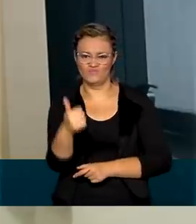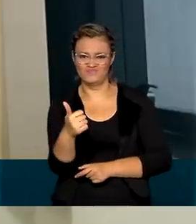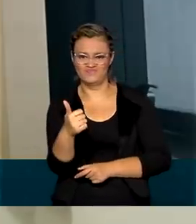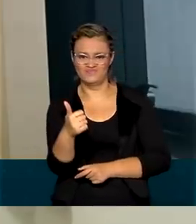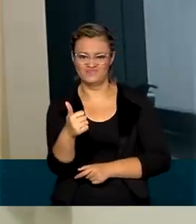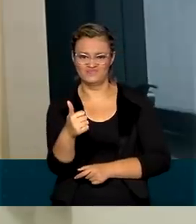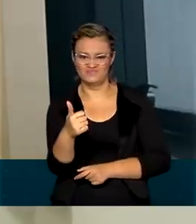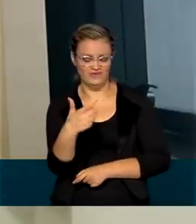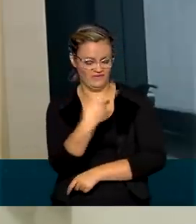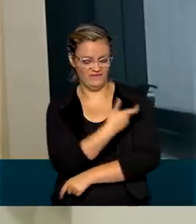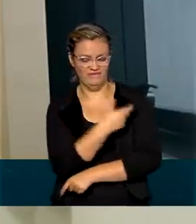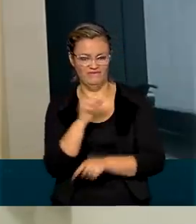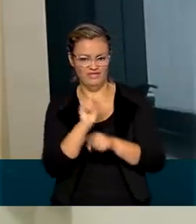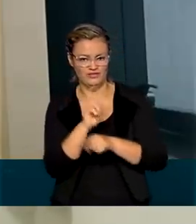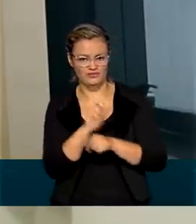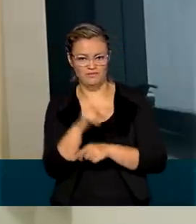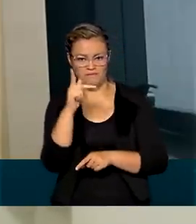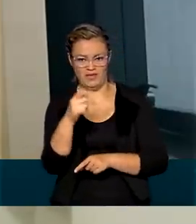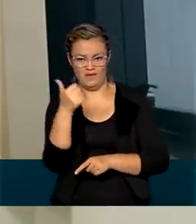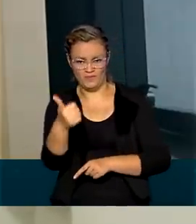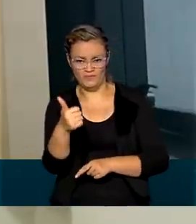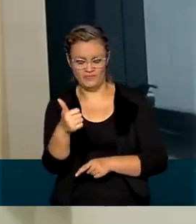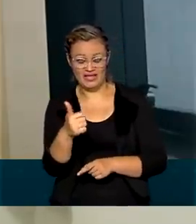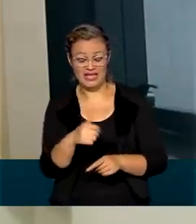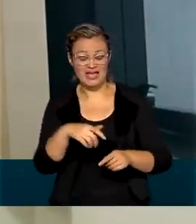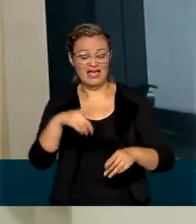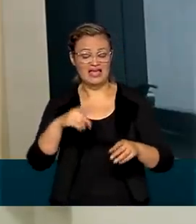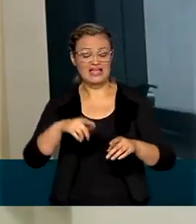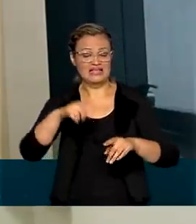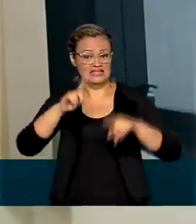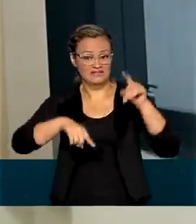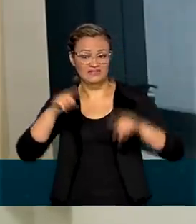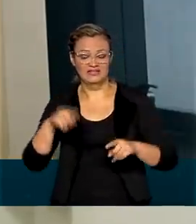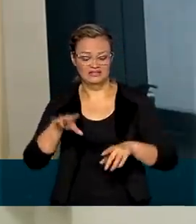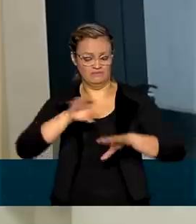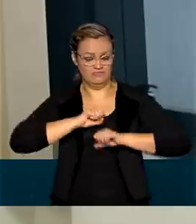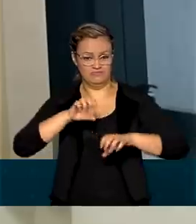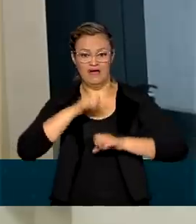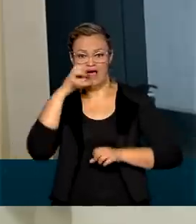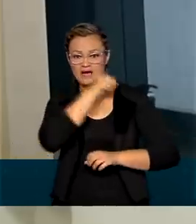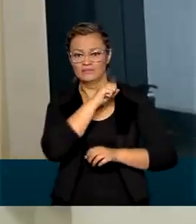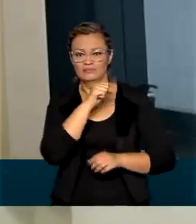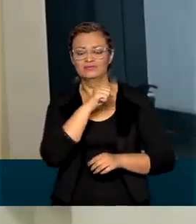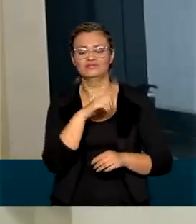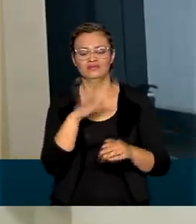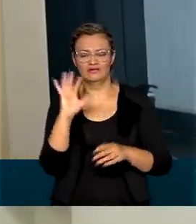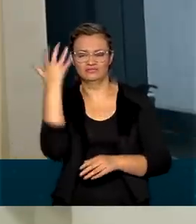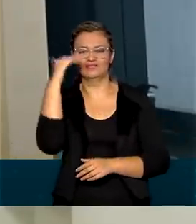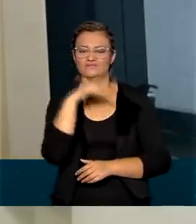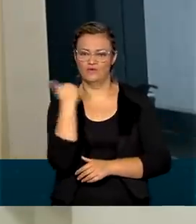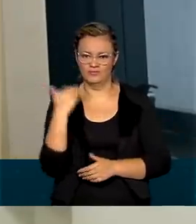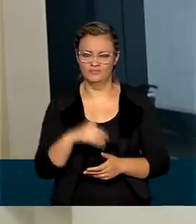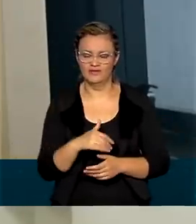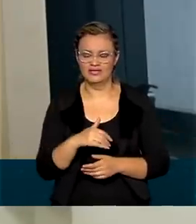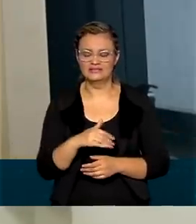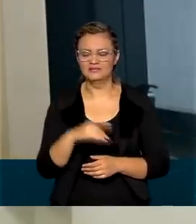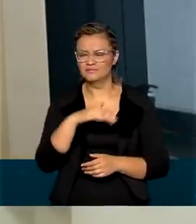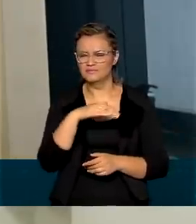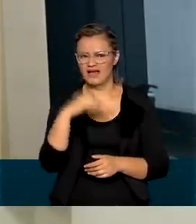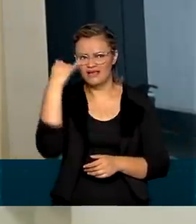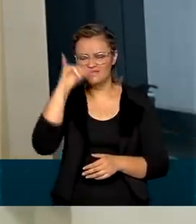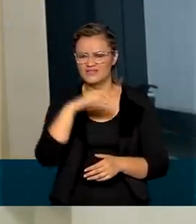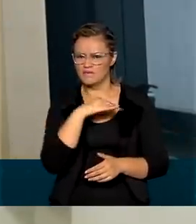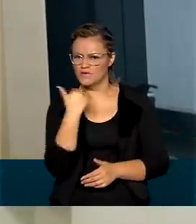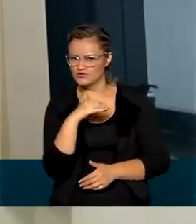nova cepa é mais contagiosa e também está associada a uma maior letalidade. Para diminuir a curva de mortes,